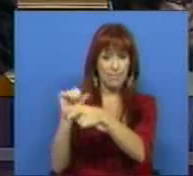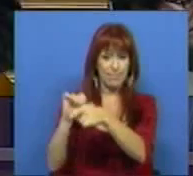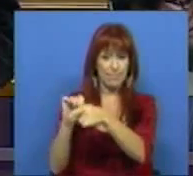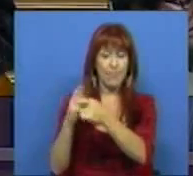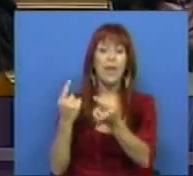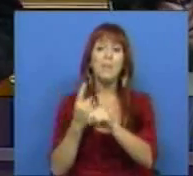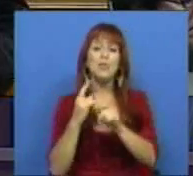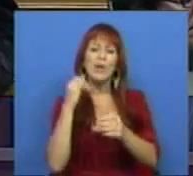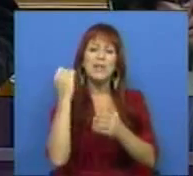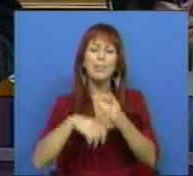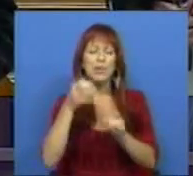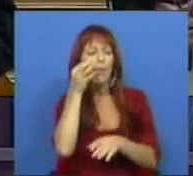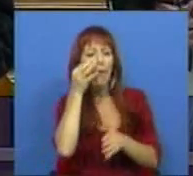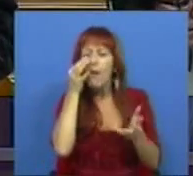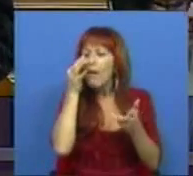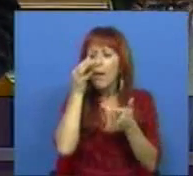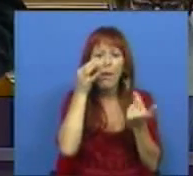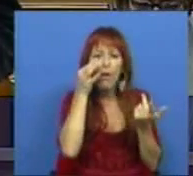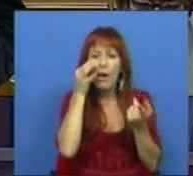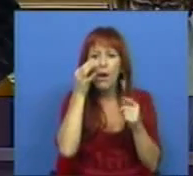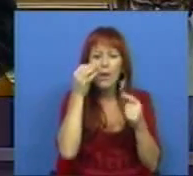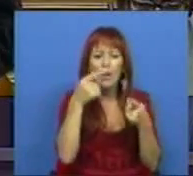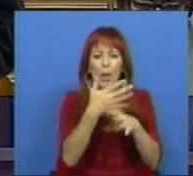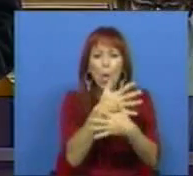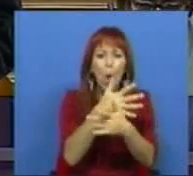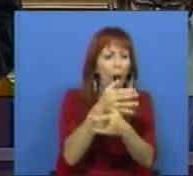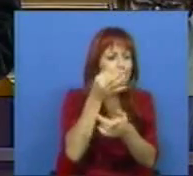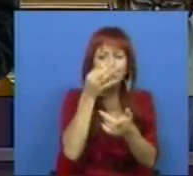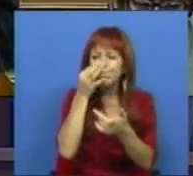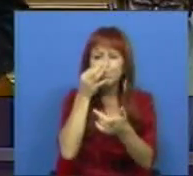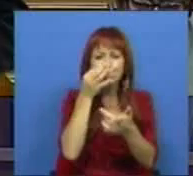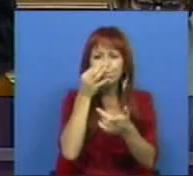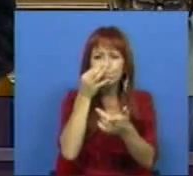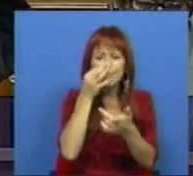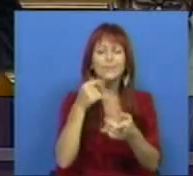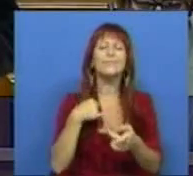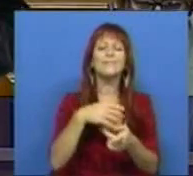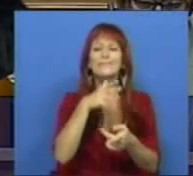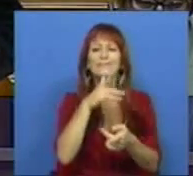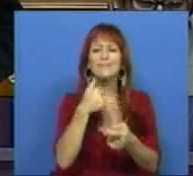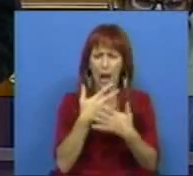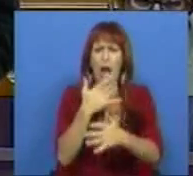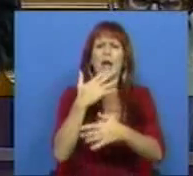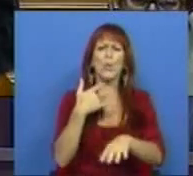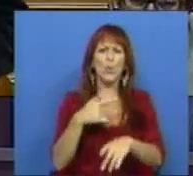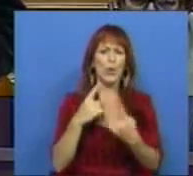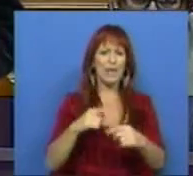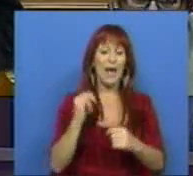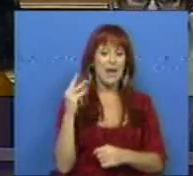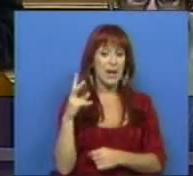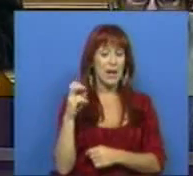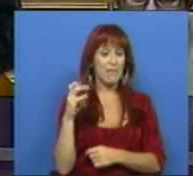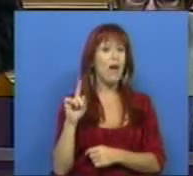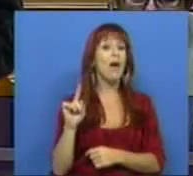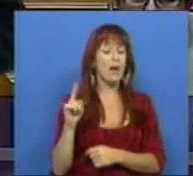mas porque é um imposto invisível, é um fogo que arde sem se ver. Mas não quer dizer que não queime. O IVA,